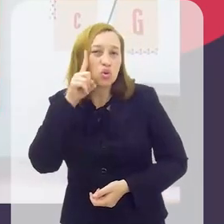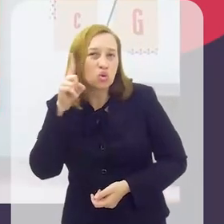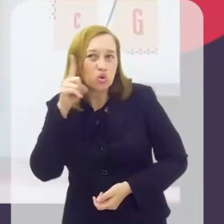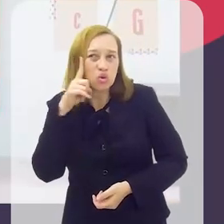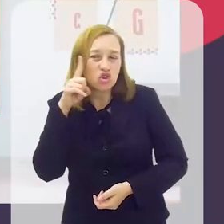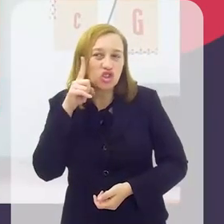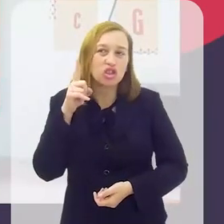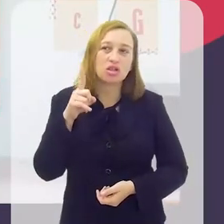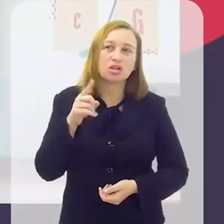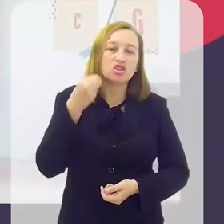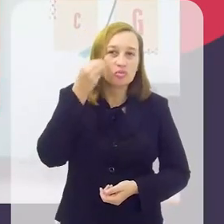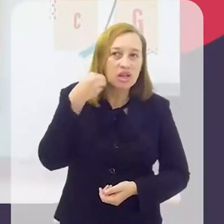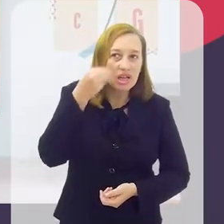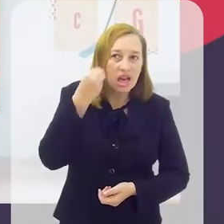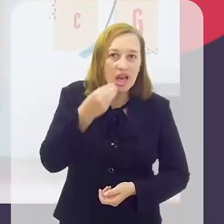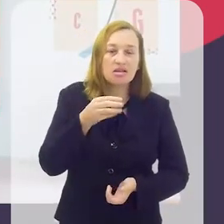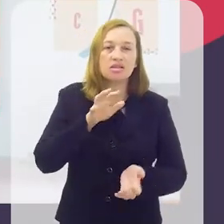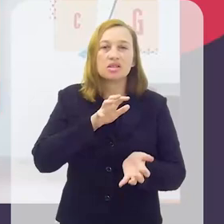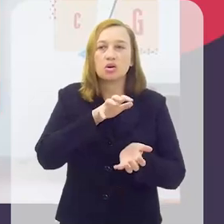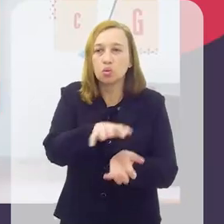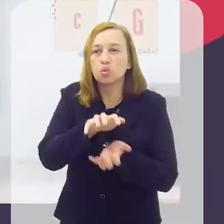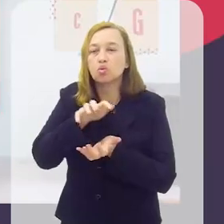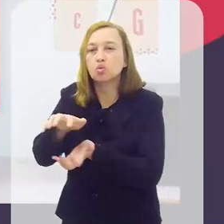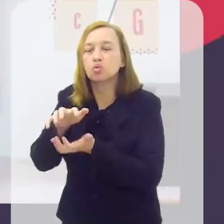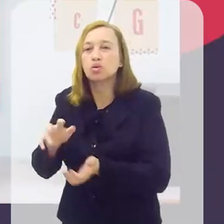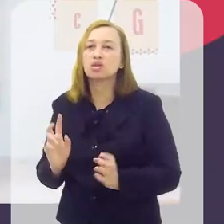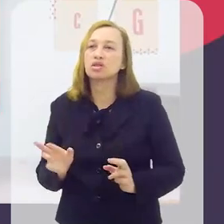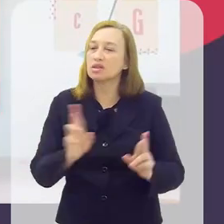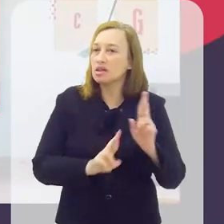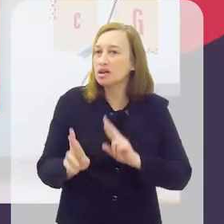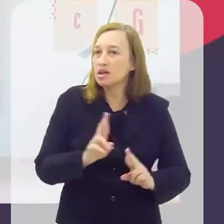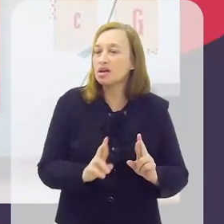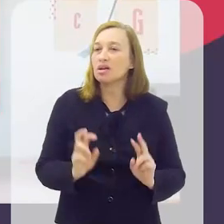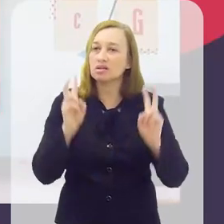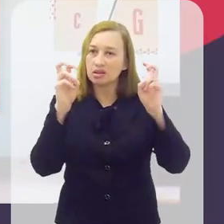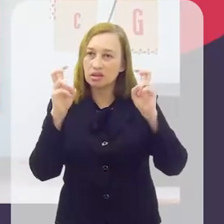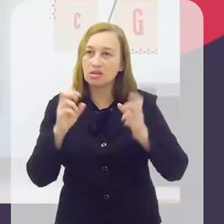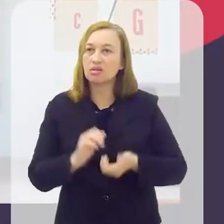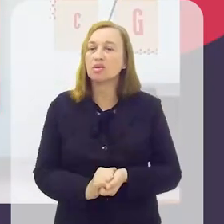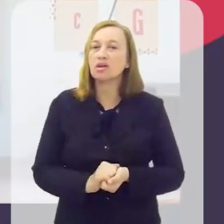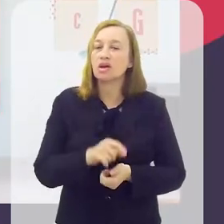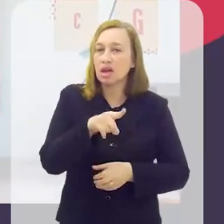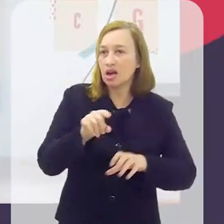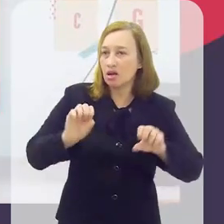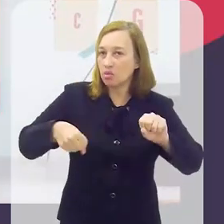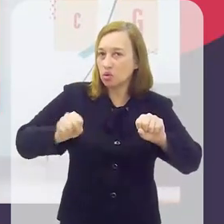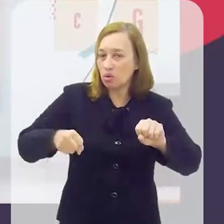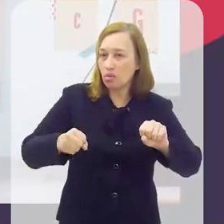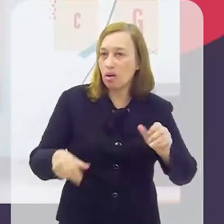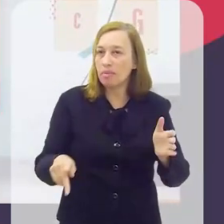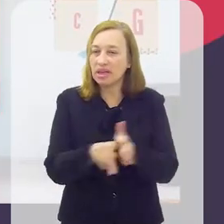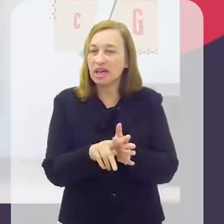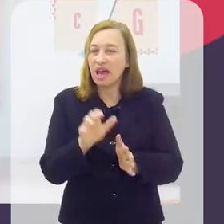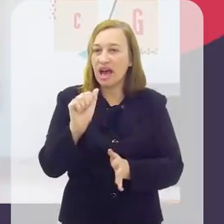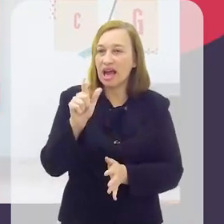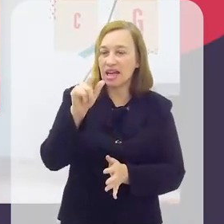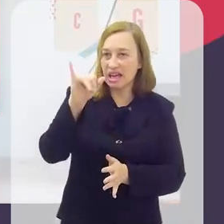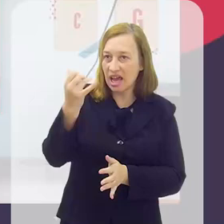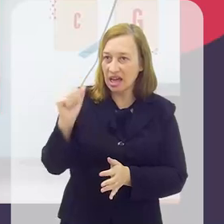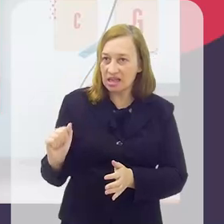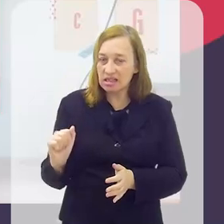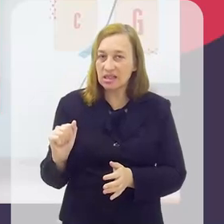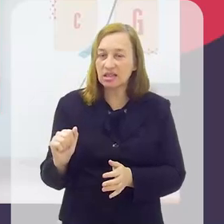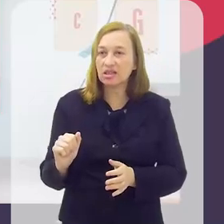batalha do dia a dia, na rua, enfrentando todas essas questões. O Ralf Alexandre Campos, ele é motoboy, membro da Aliança dos